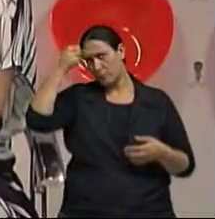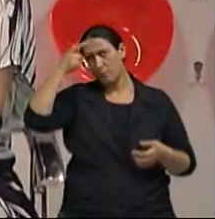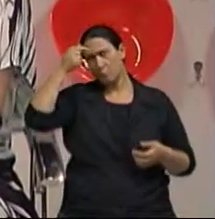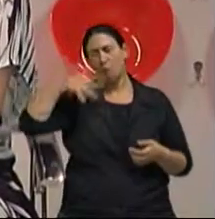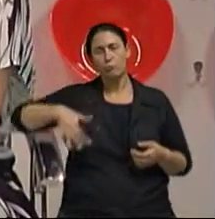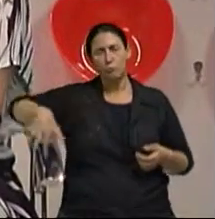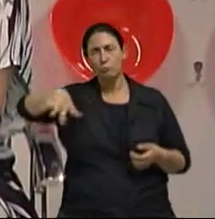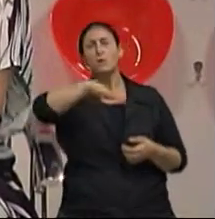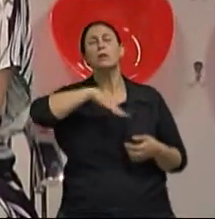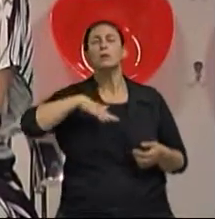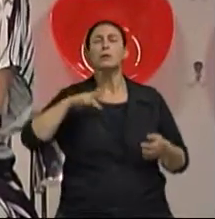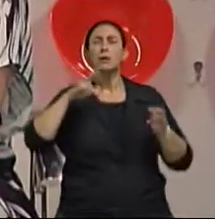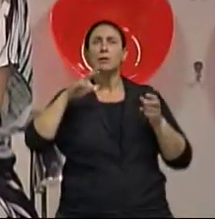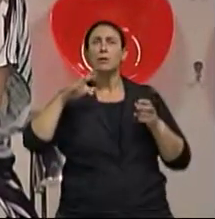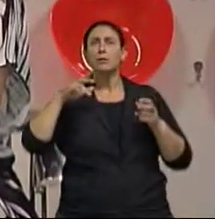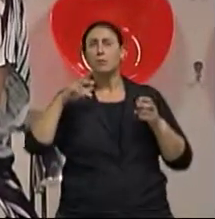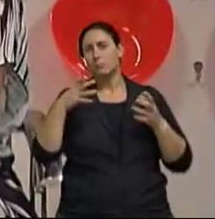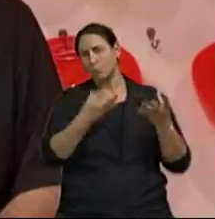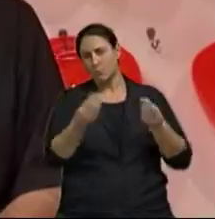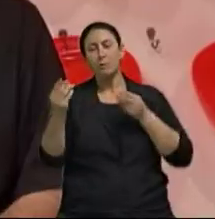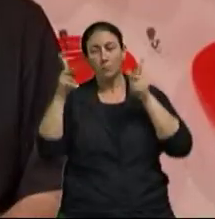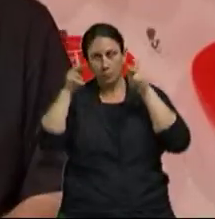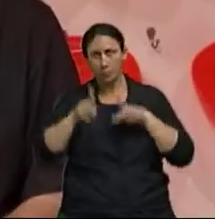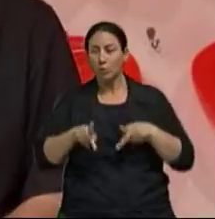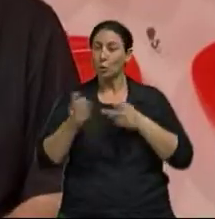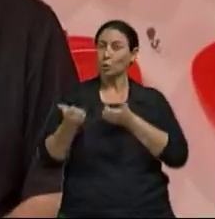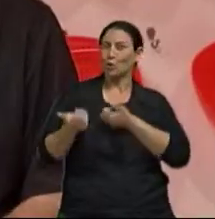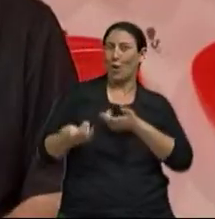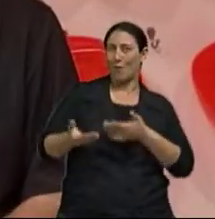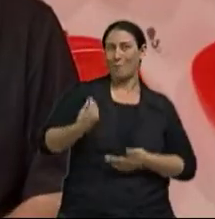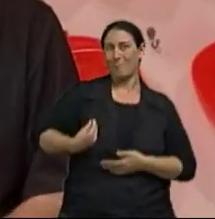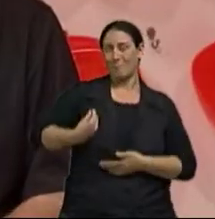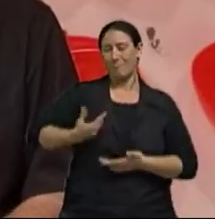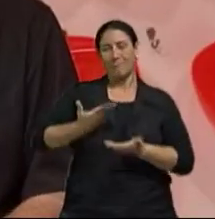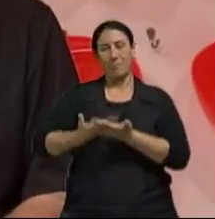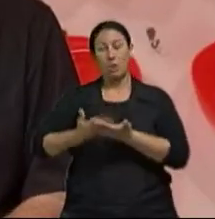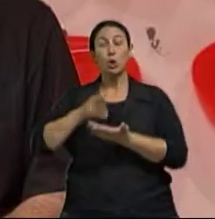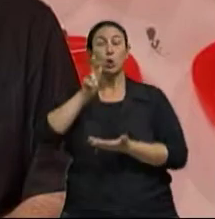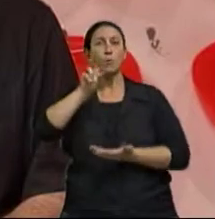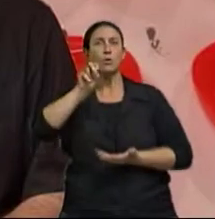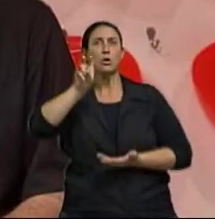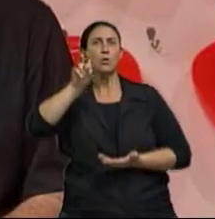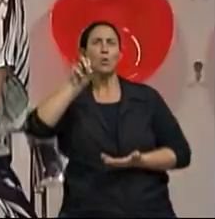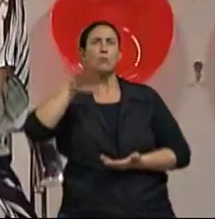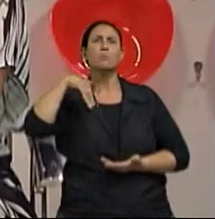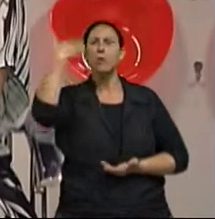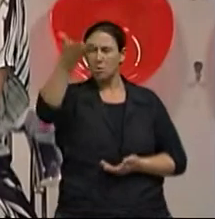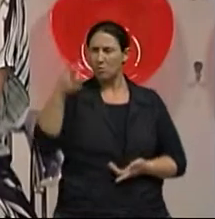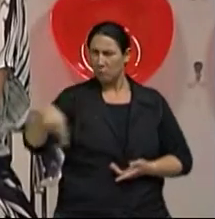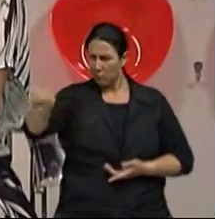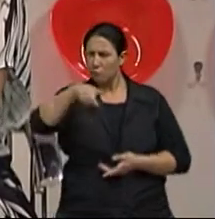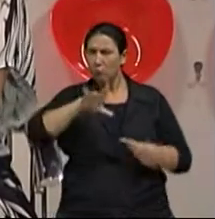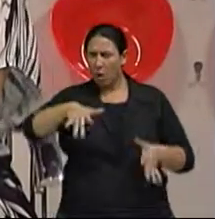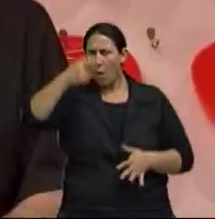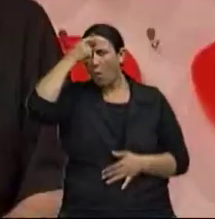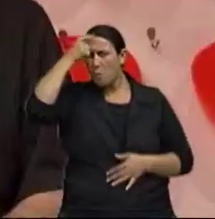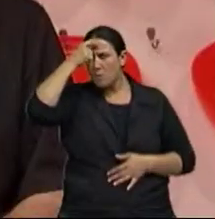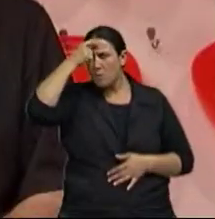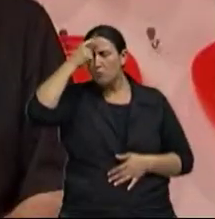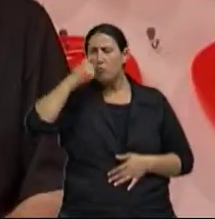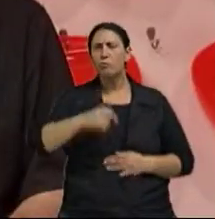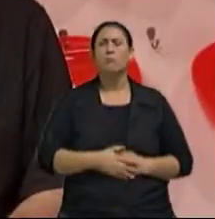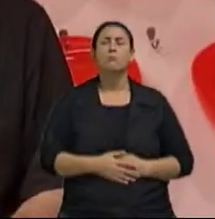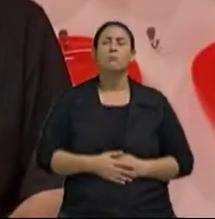muitos chegarão a ser viáveis Porque estão muitos jovens na universidade, né? Em 2050 Eles já estão mais conscientes, professor? Olha, eu,